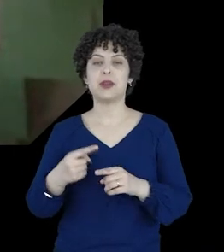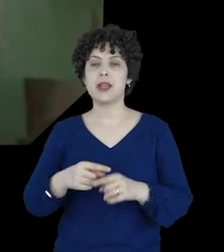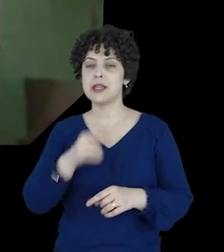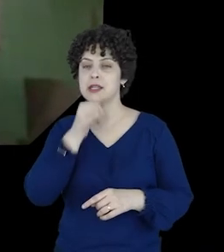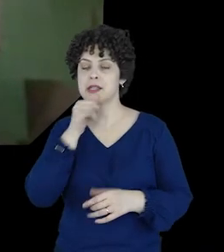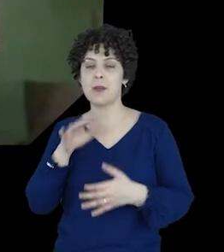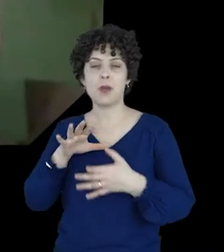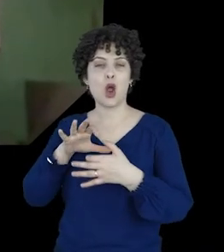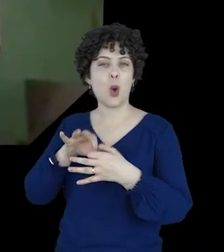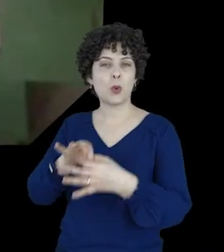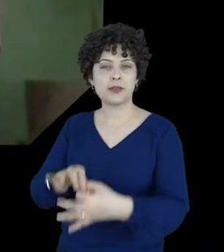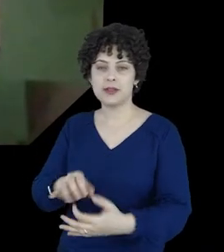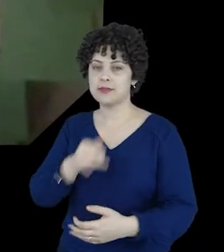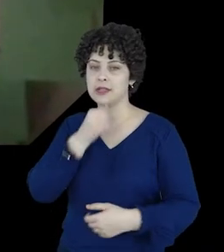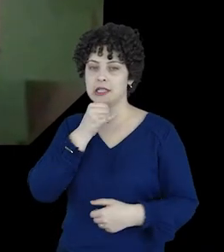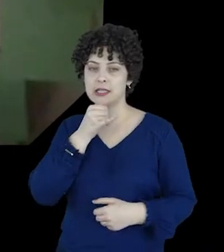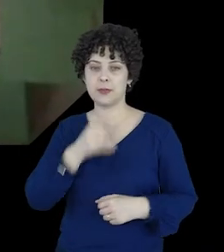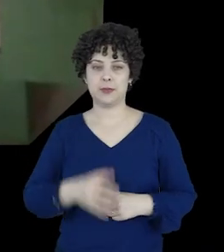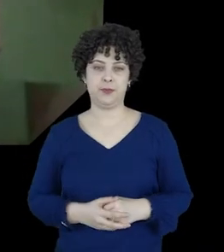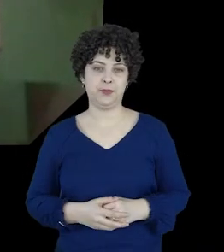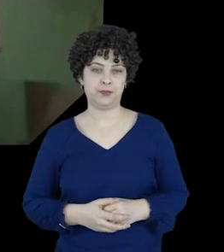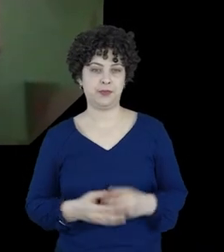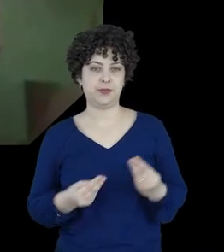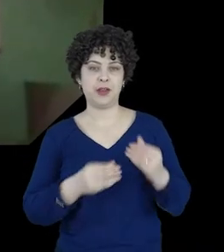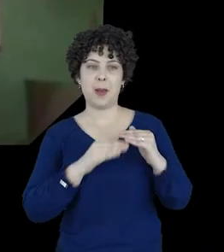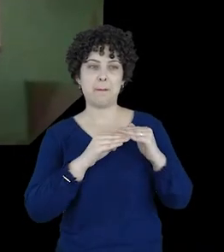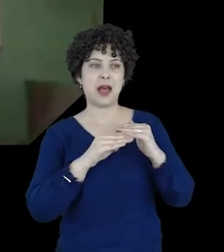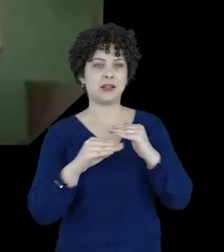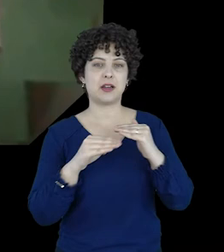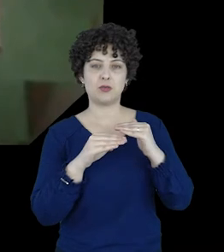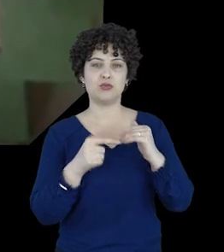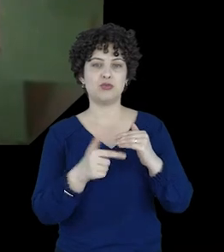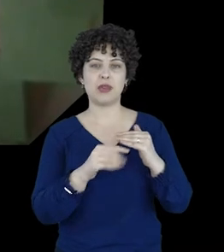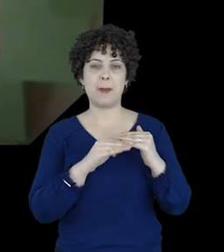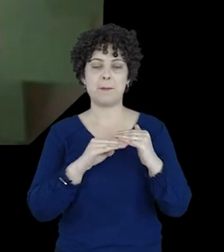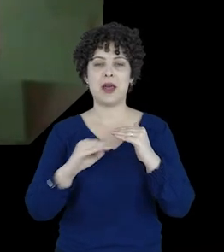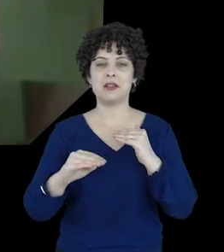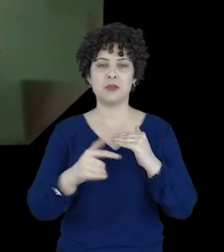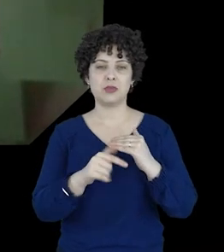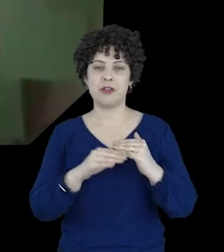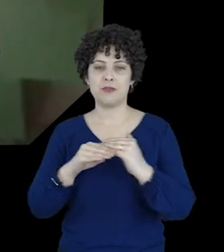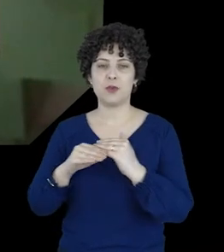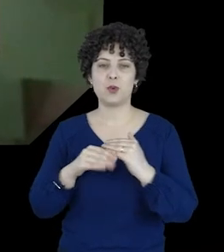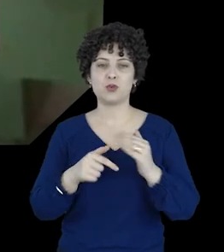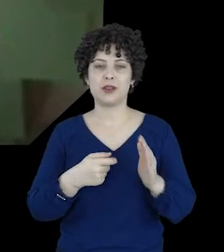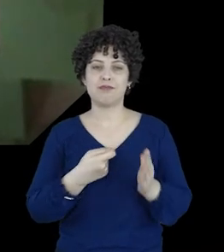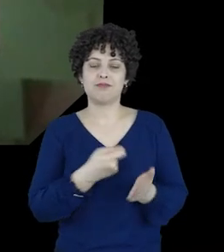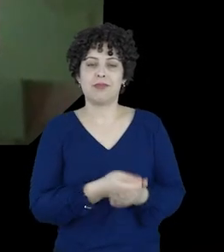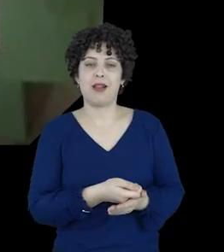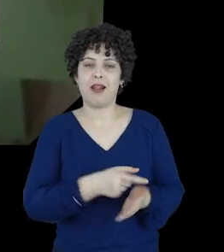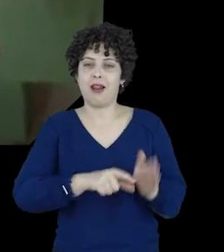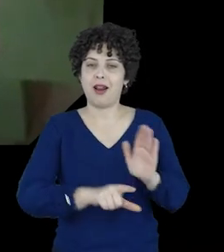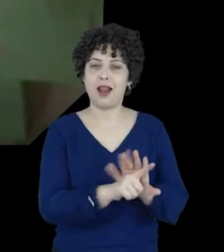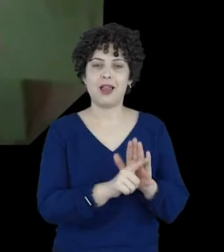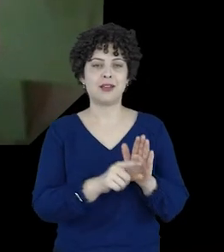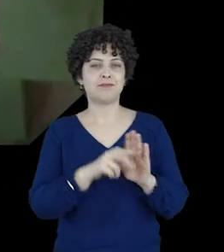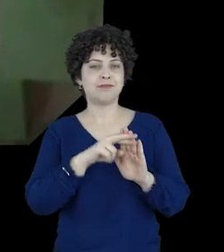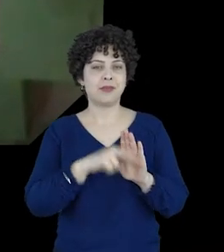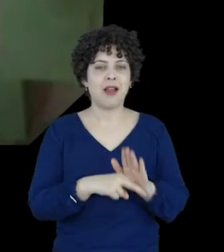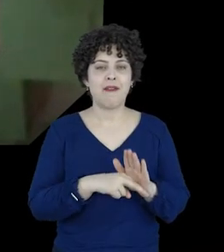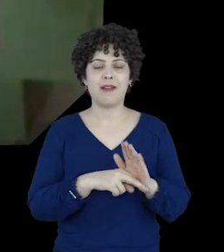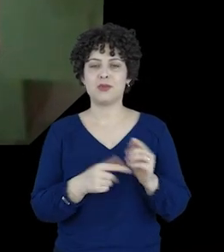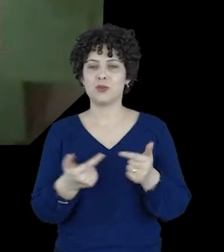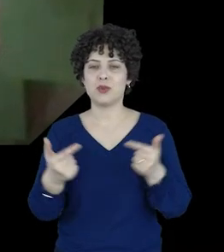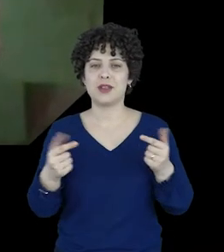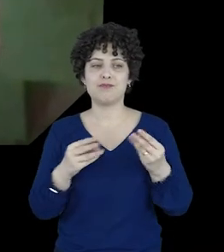porque em um contexto, por exemplo, não temos padrões, não temos em vigor protocolos que ajudem a